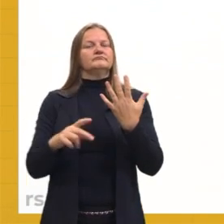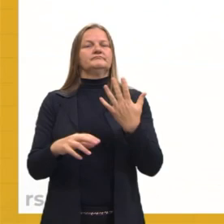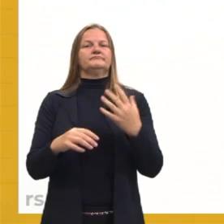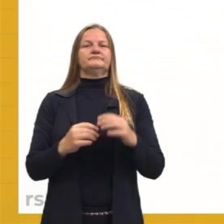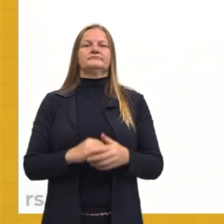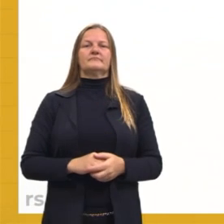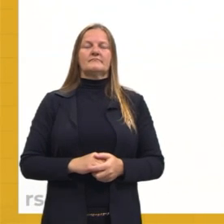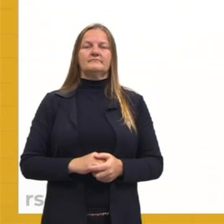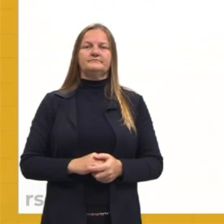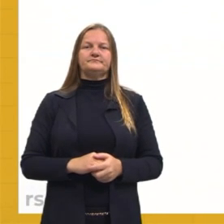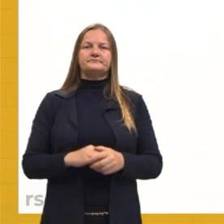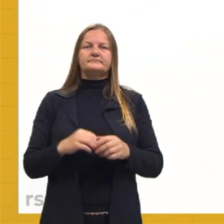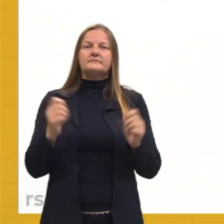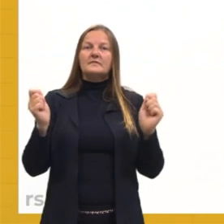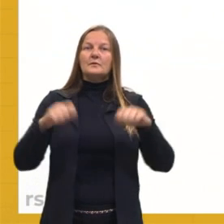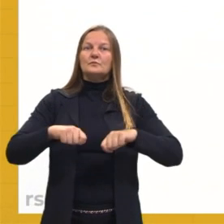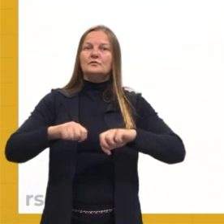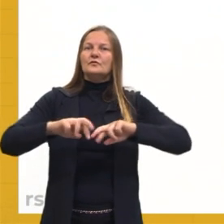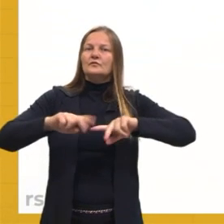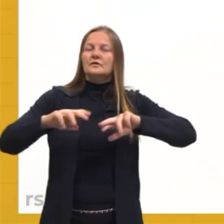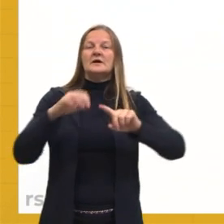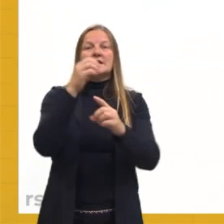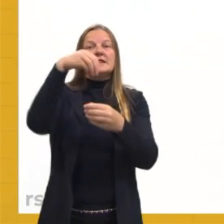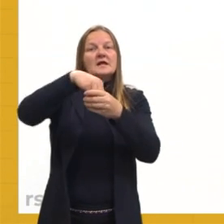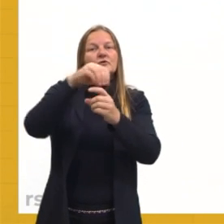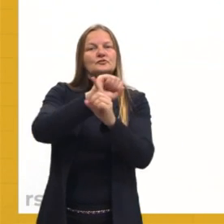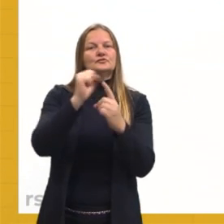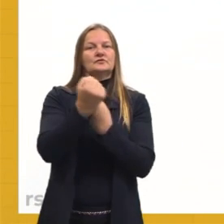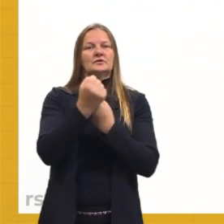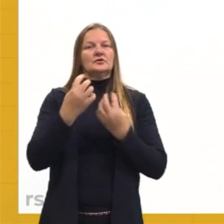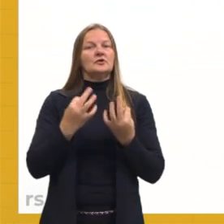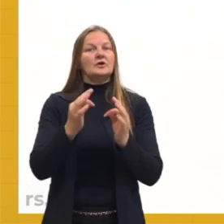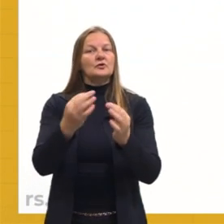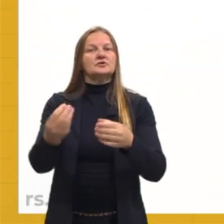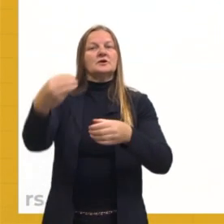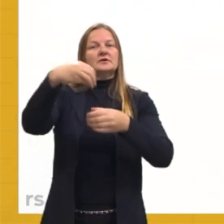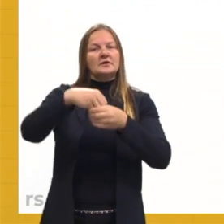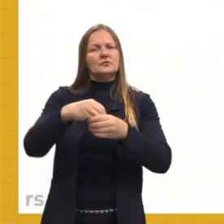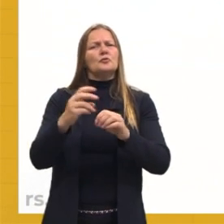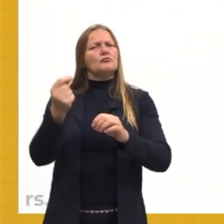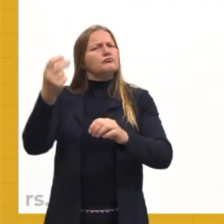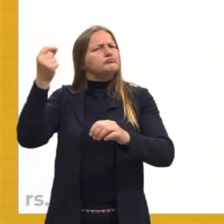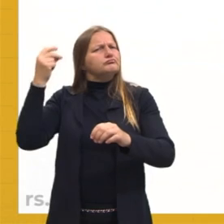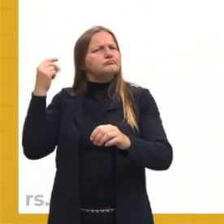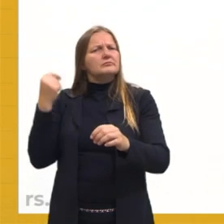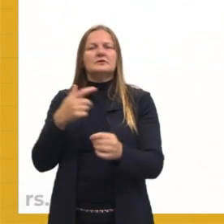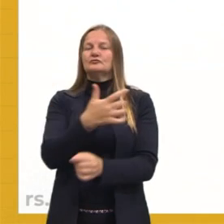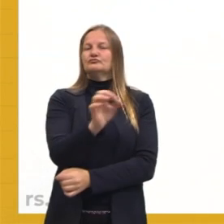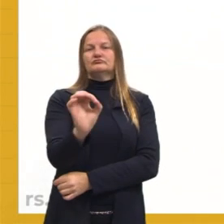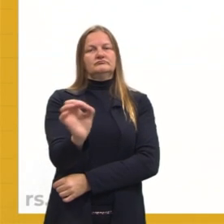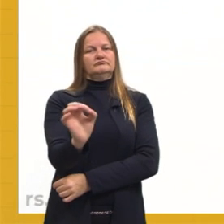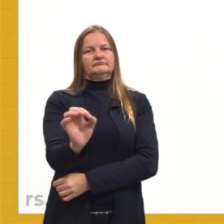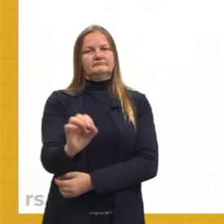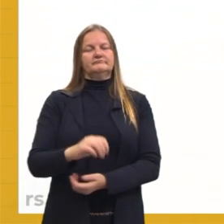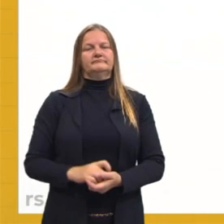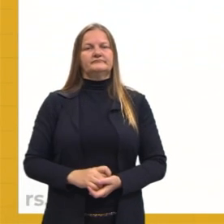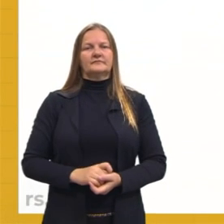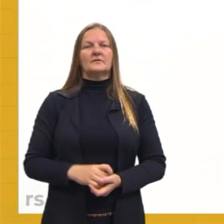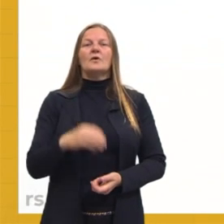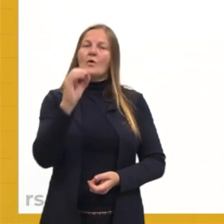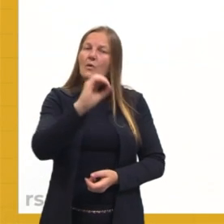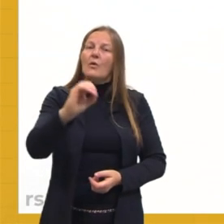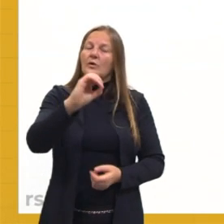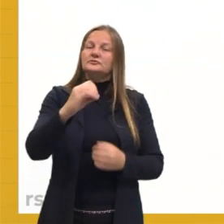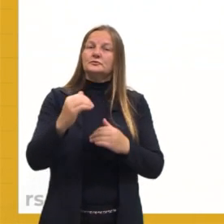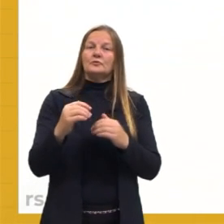possibilidades de avanços tecnológicos para a época que antes não tinha. Então, isso é ótimo